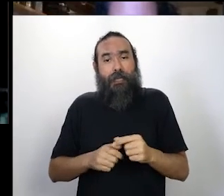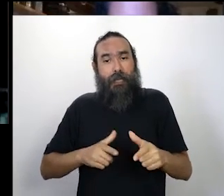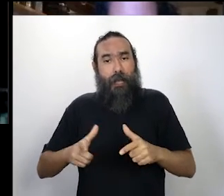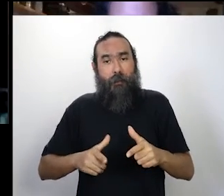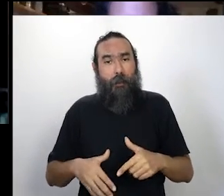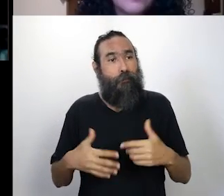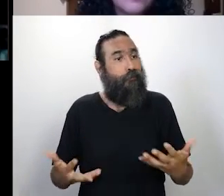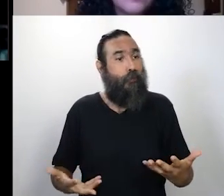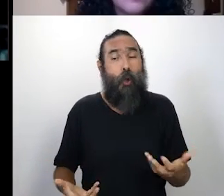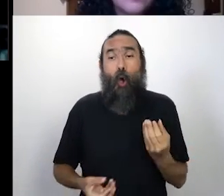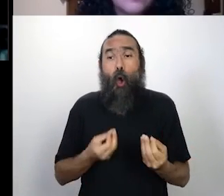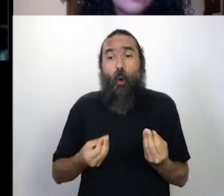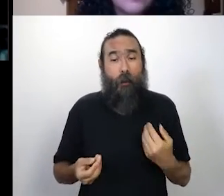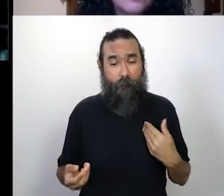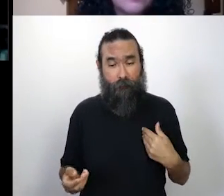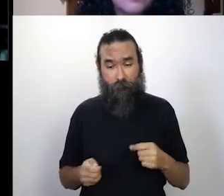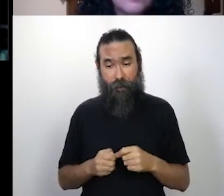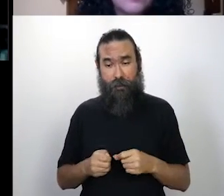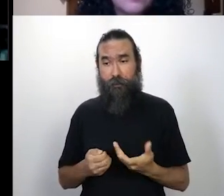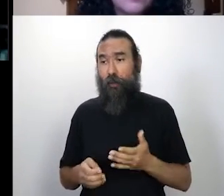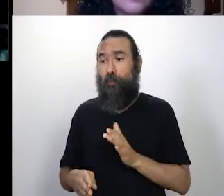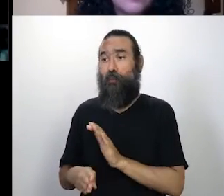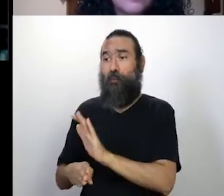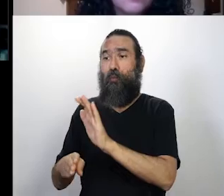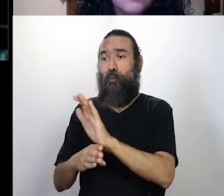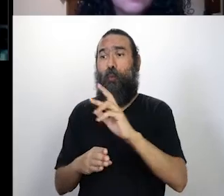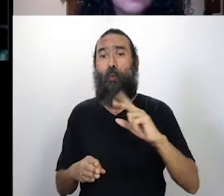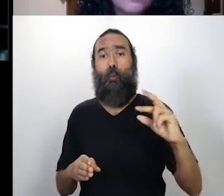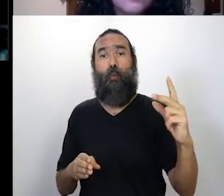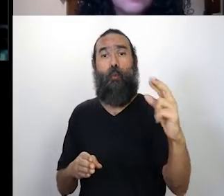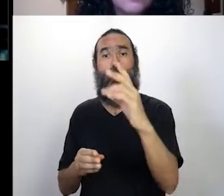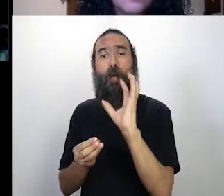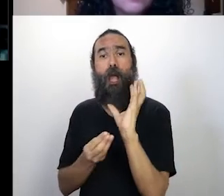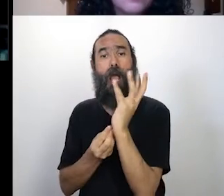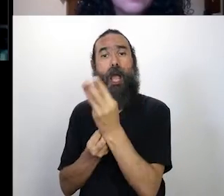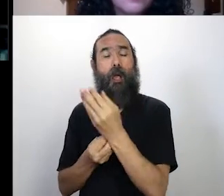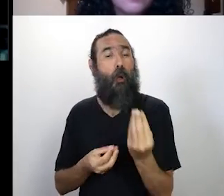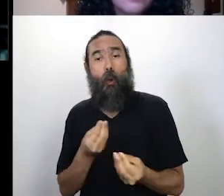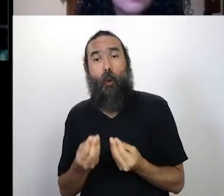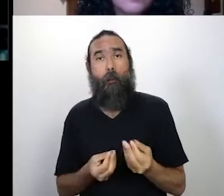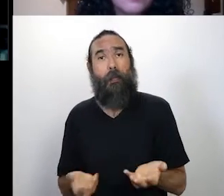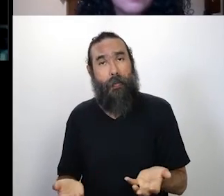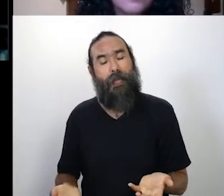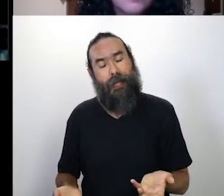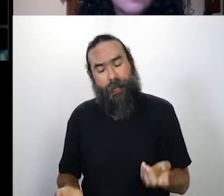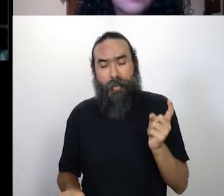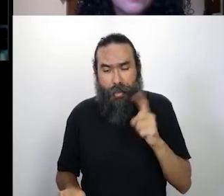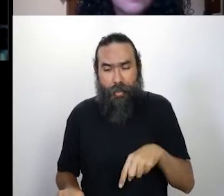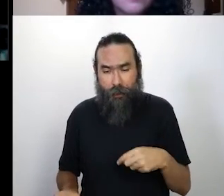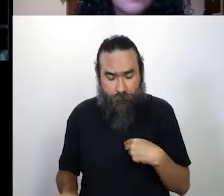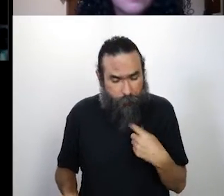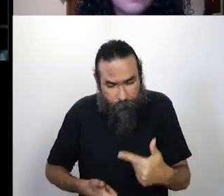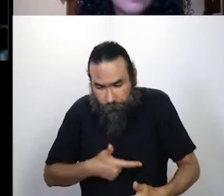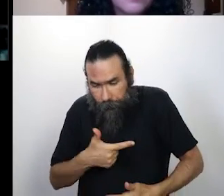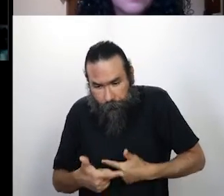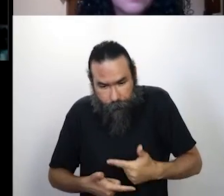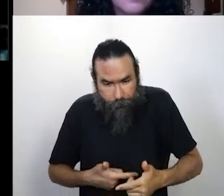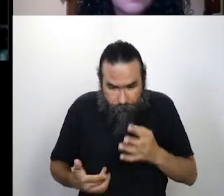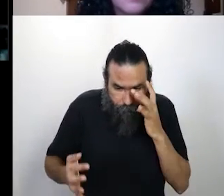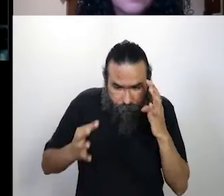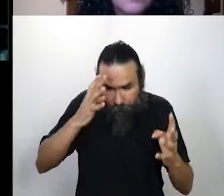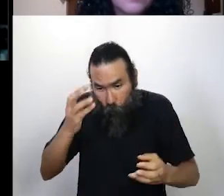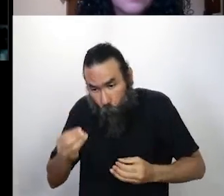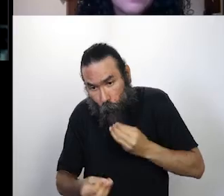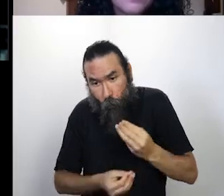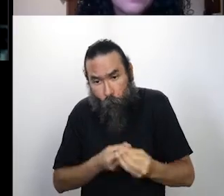o que a gente faz por essas pessoas, né, se a gente tem que fazer por nós mesmo, então é isso, estou aí nessas questões todas, mas estou